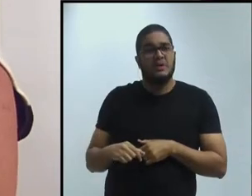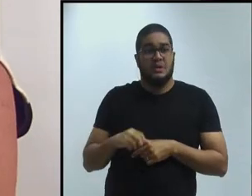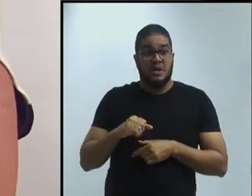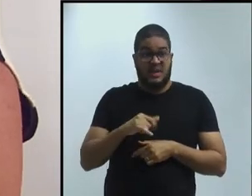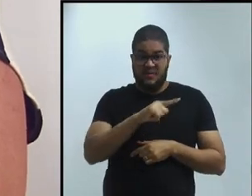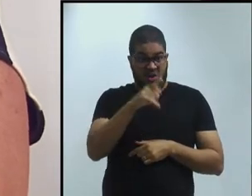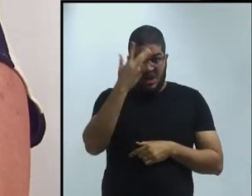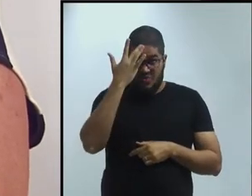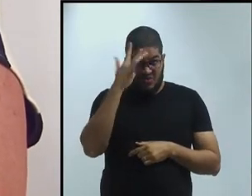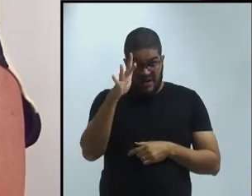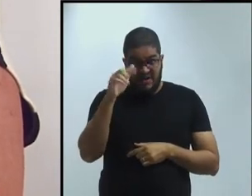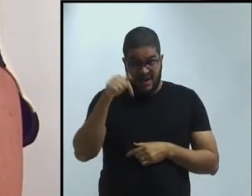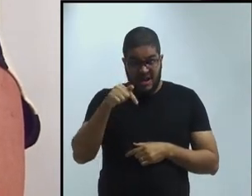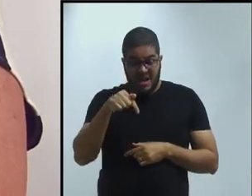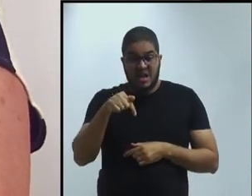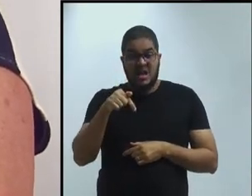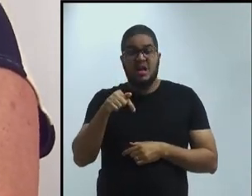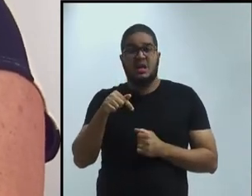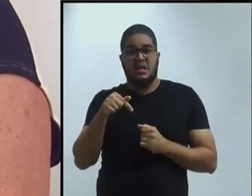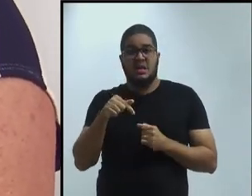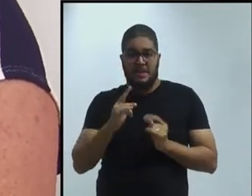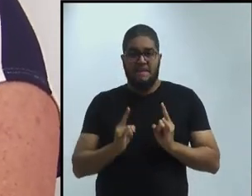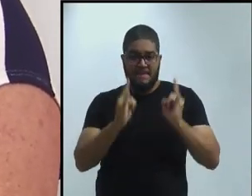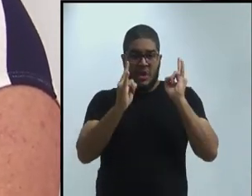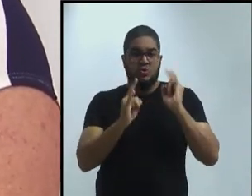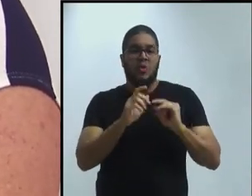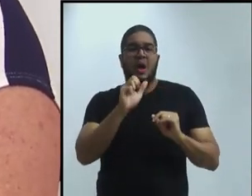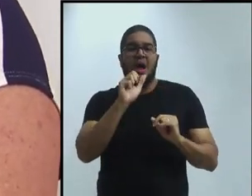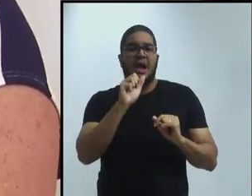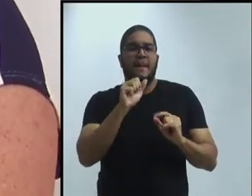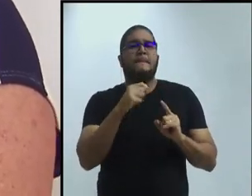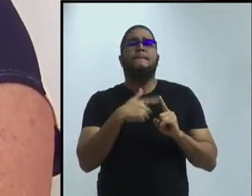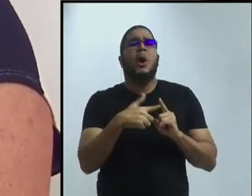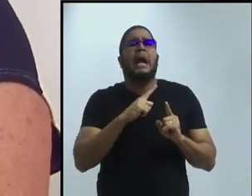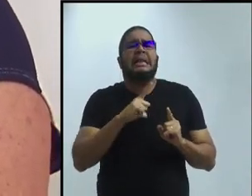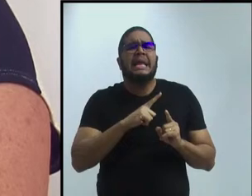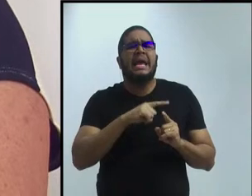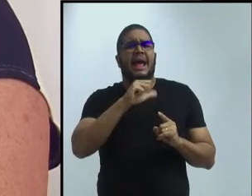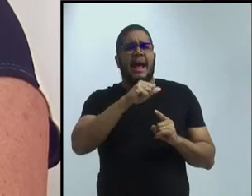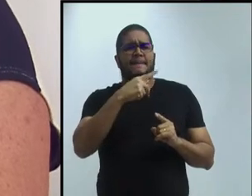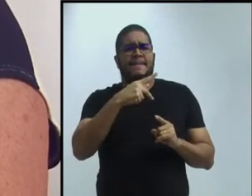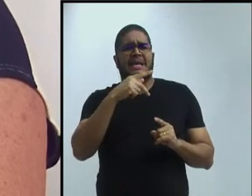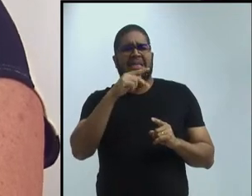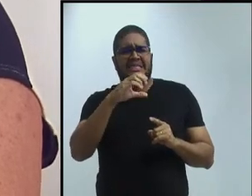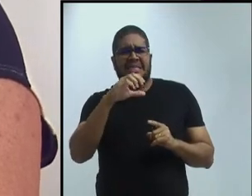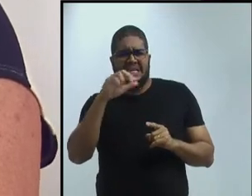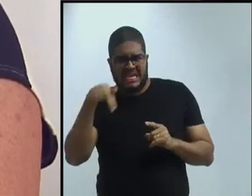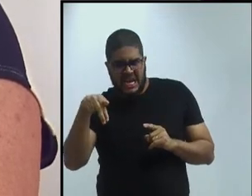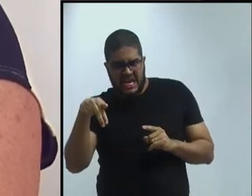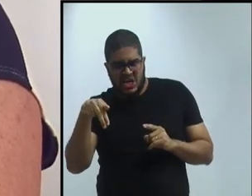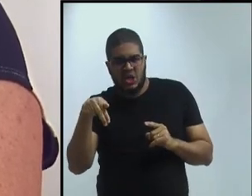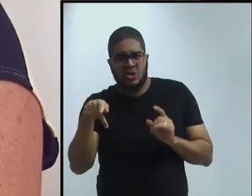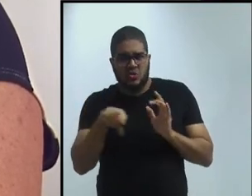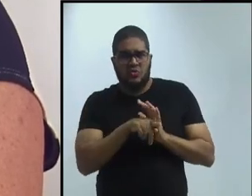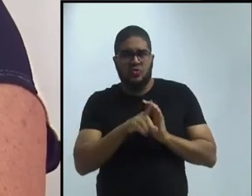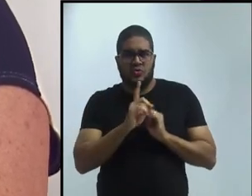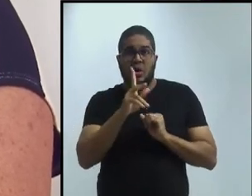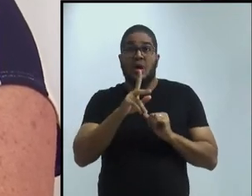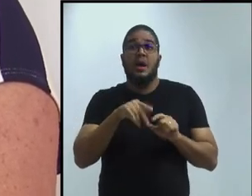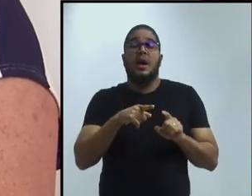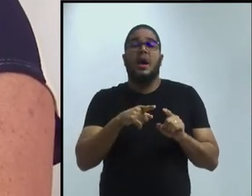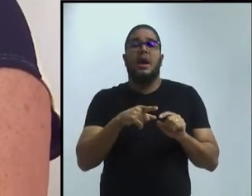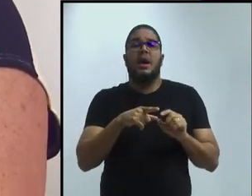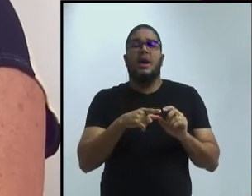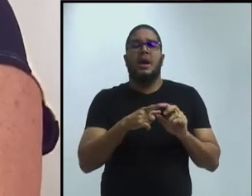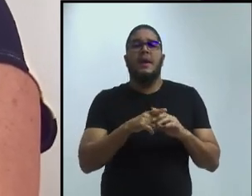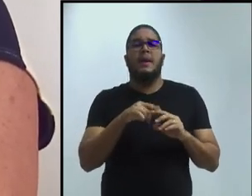resultado do APCN, de doutorado na gestão do professor Manesc e pro-reitor Emmanuel Tourinho.